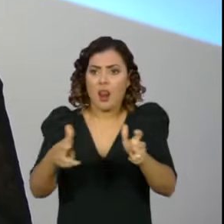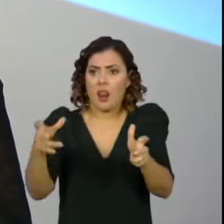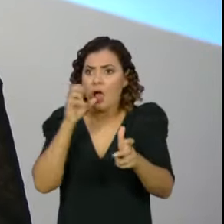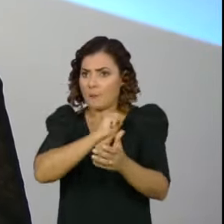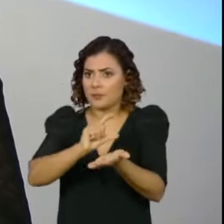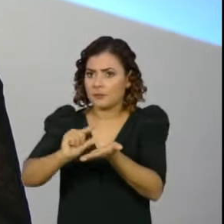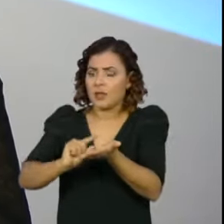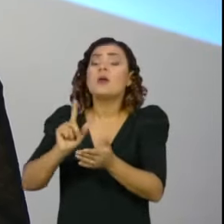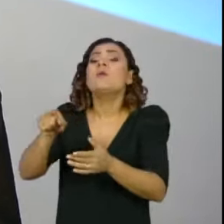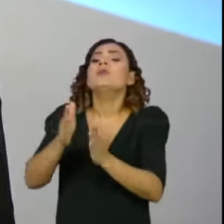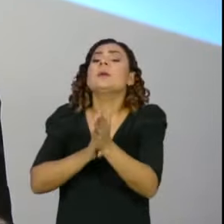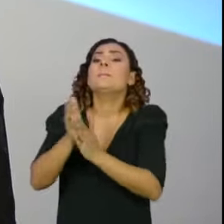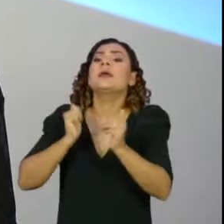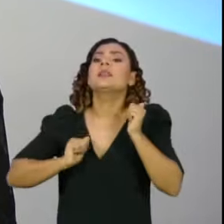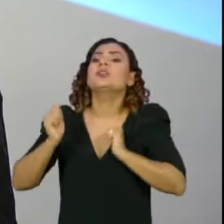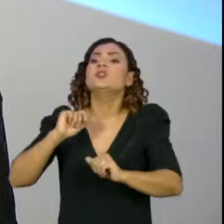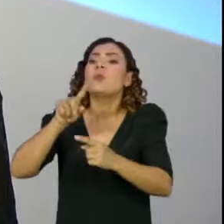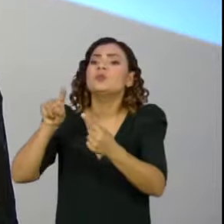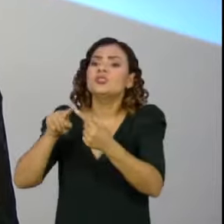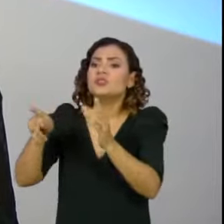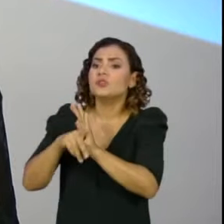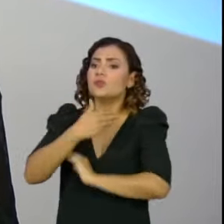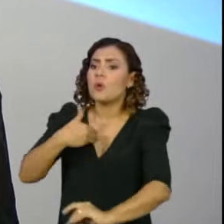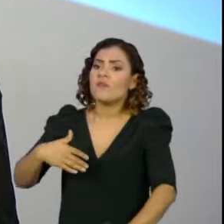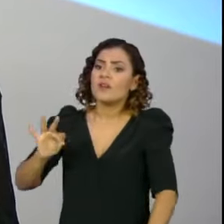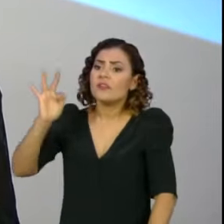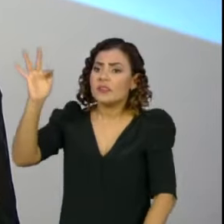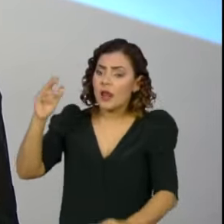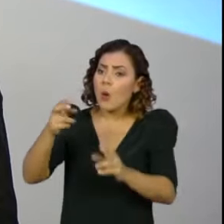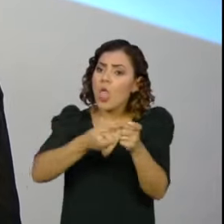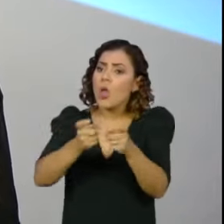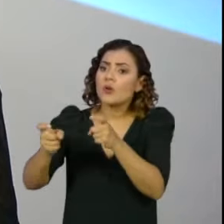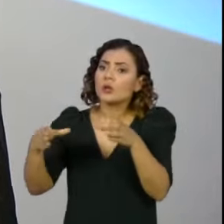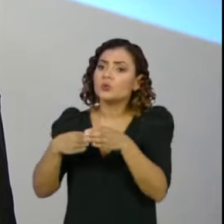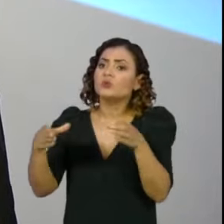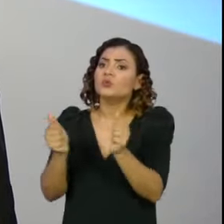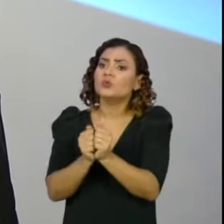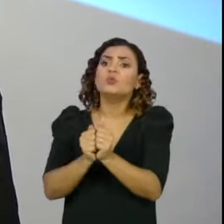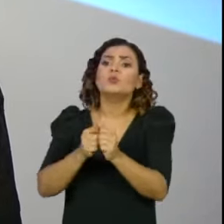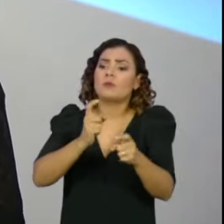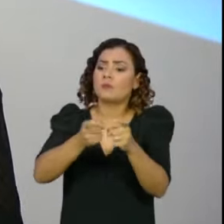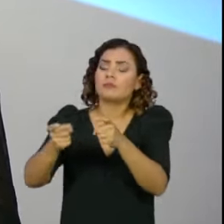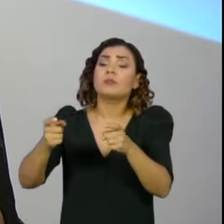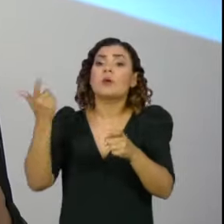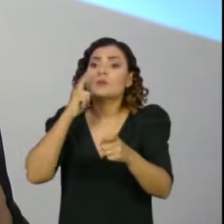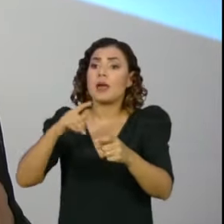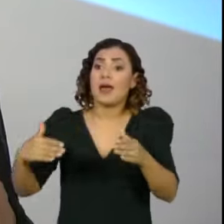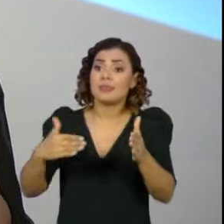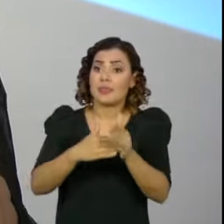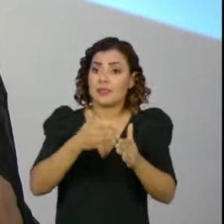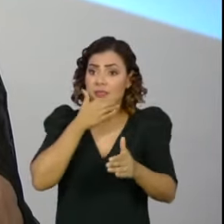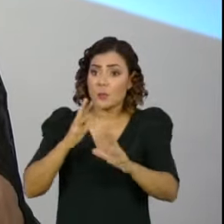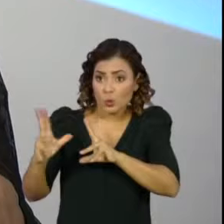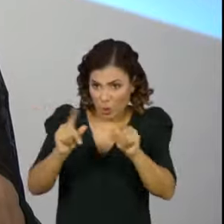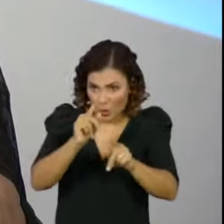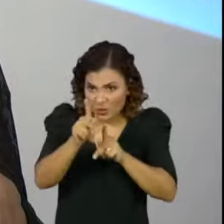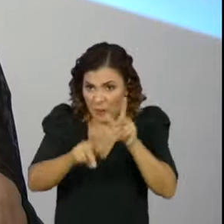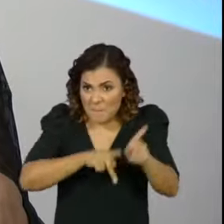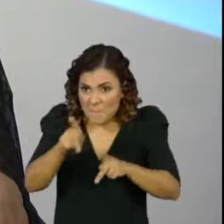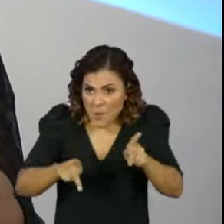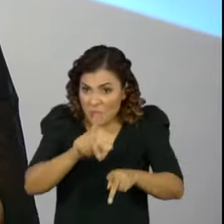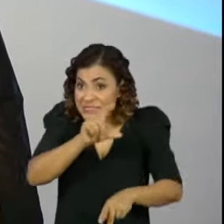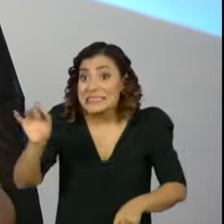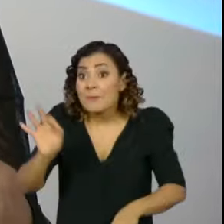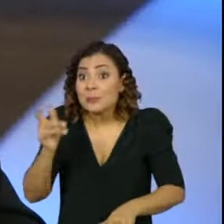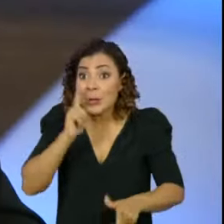em relação às datas e às metas e o que o governo federal colocou na reunião do senhor com o presidente do que deve ser feito até o fim do ano? A população toda vai estar vacinada